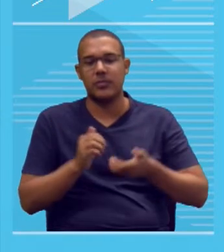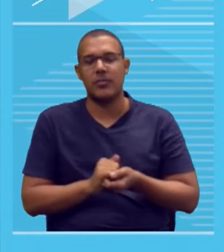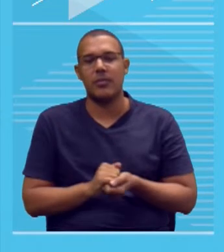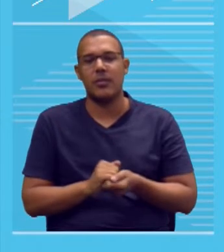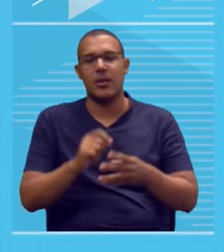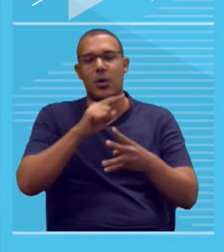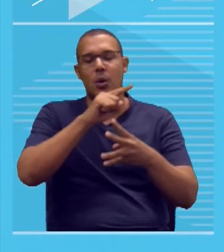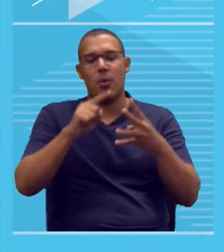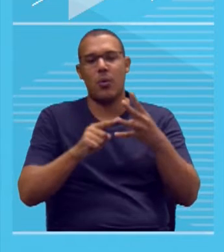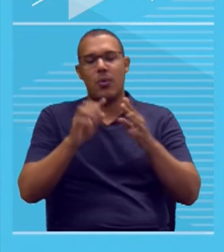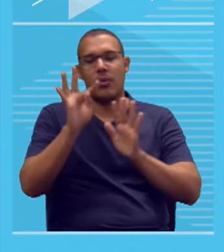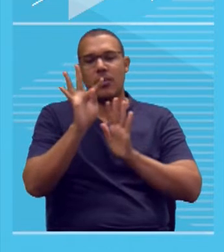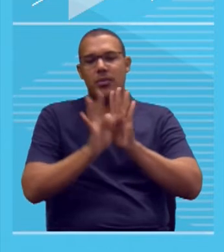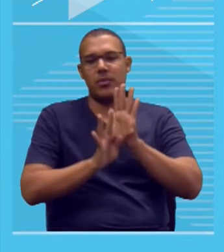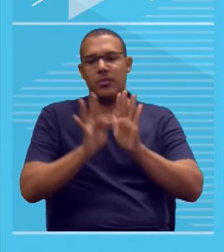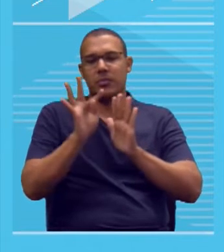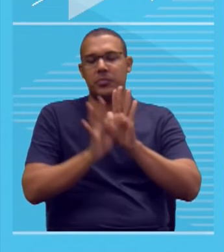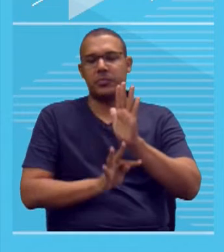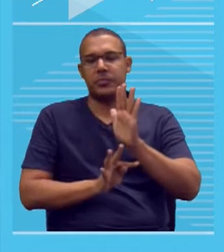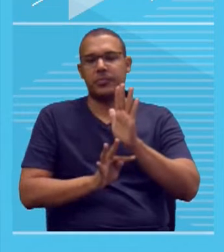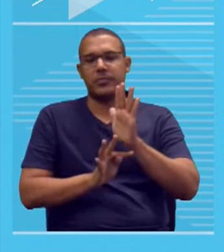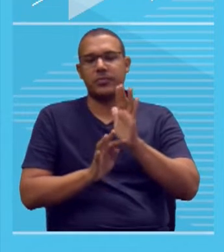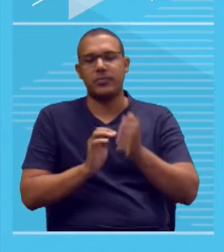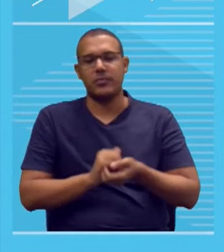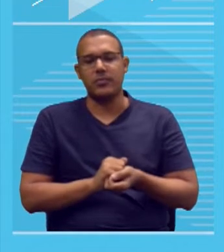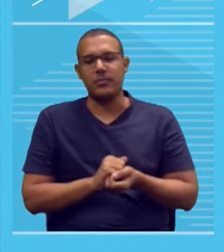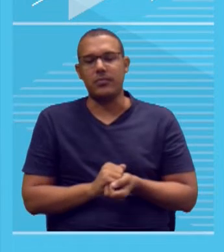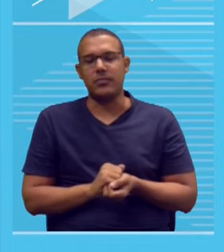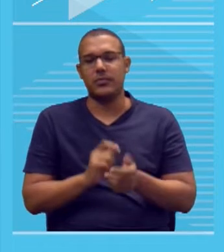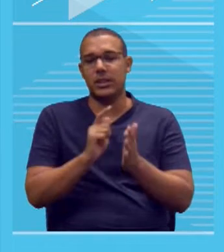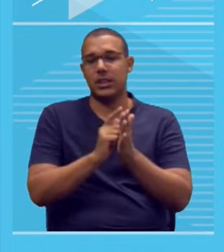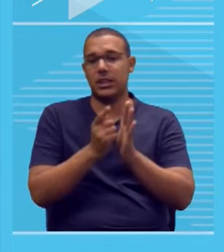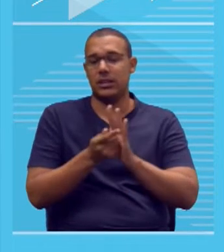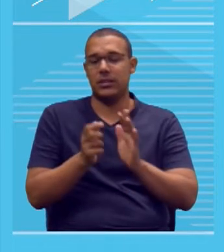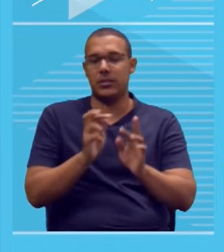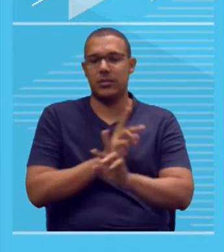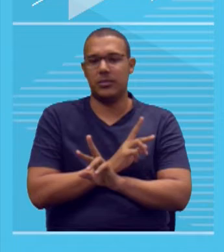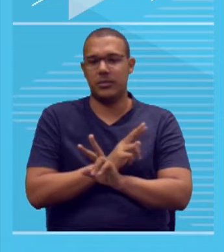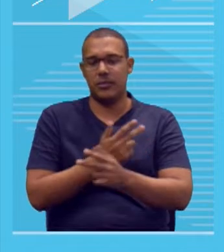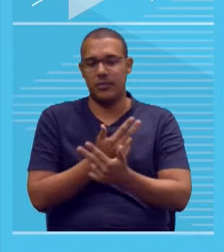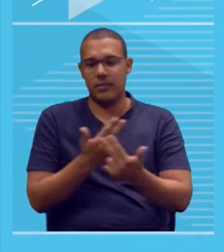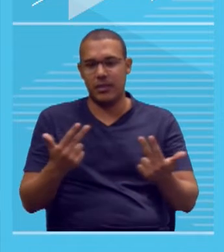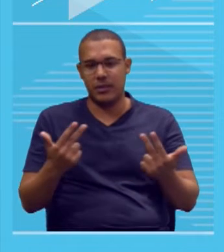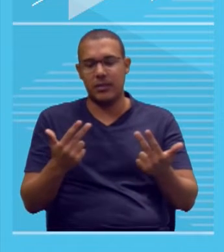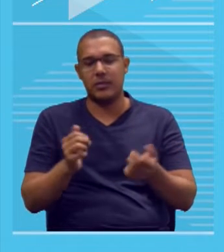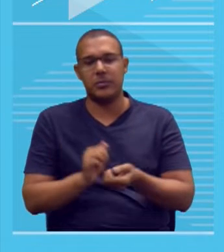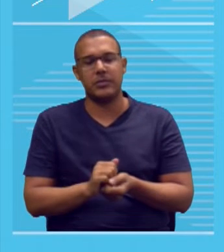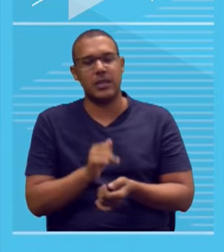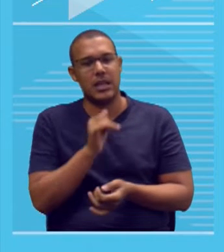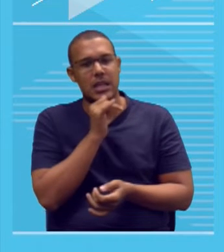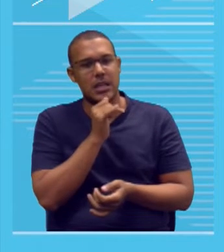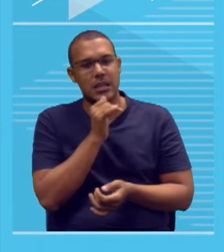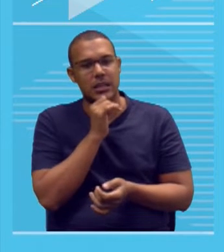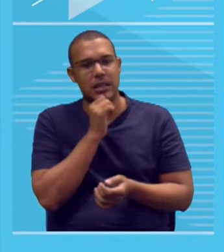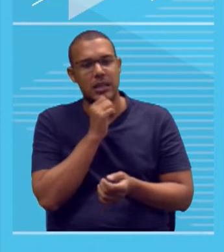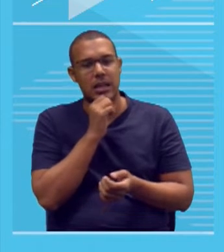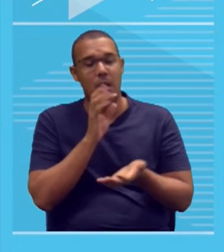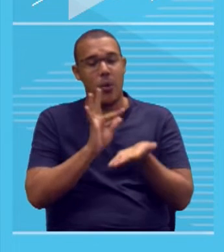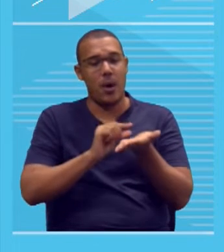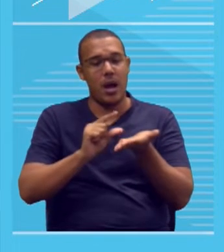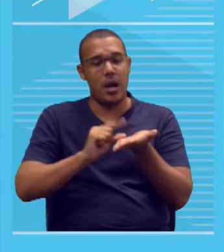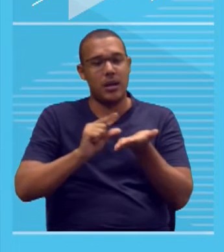quatro textos, textos aí de gêneros variados, às vezes é um fragmento de artigo de